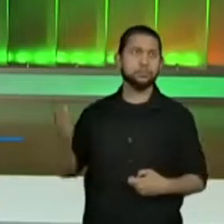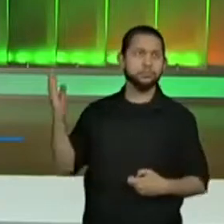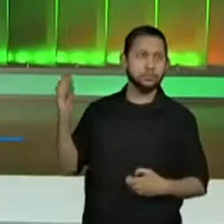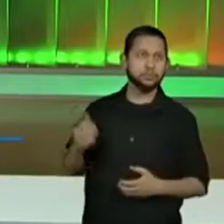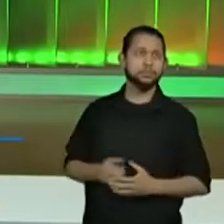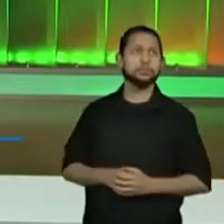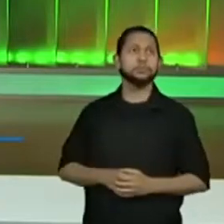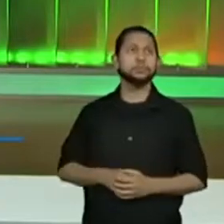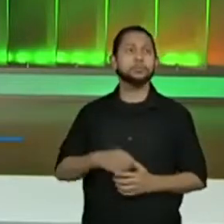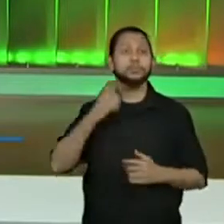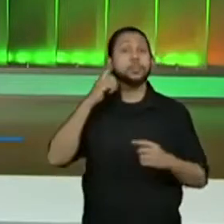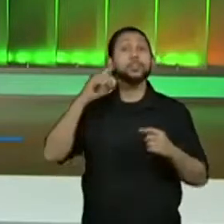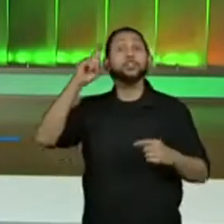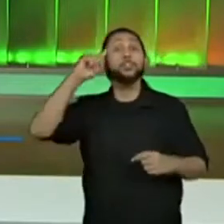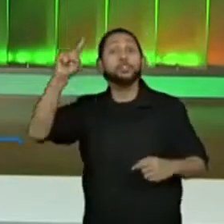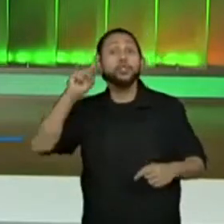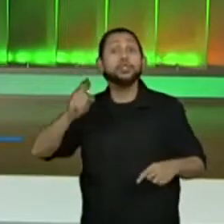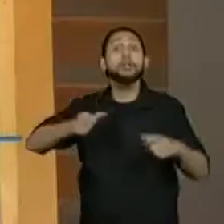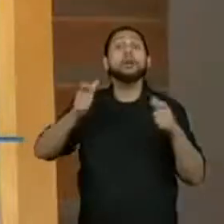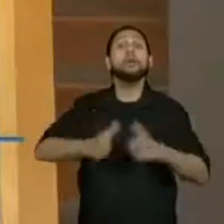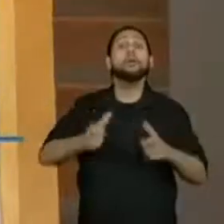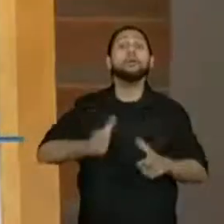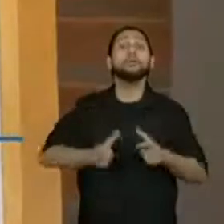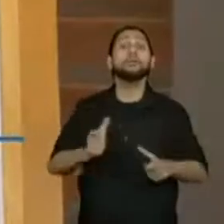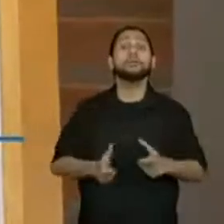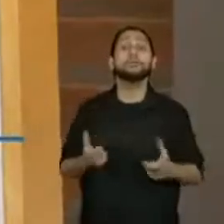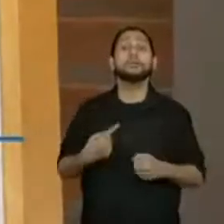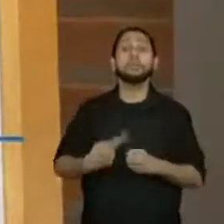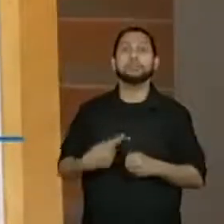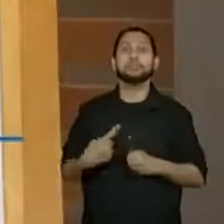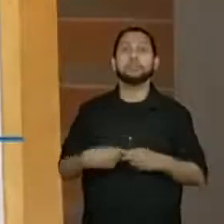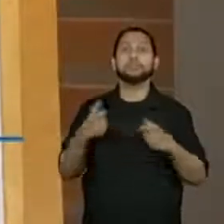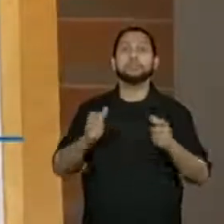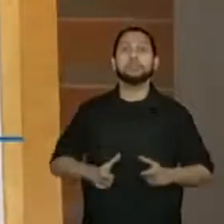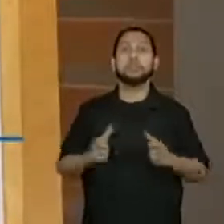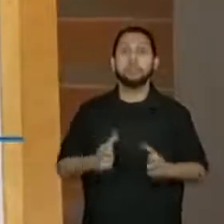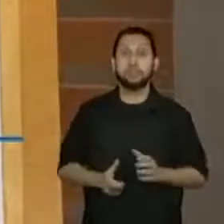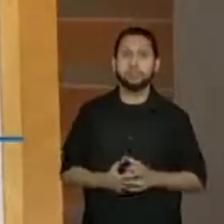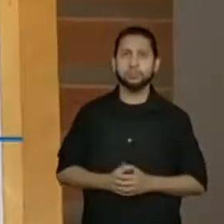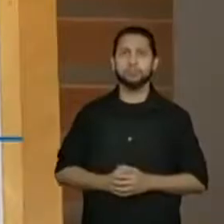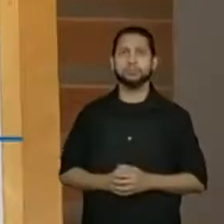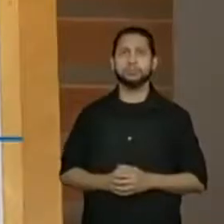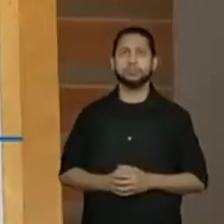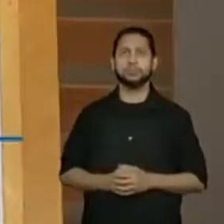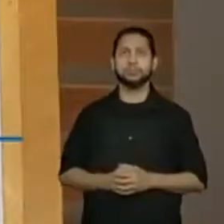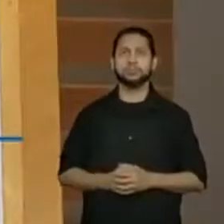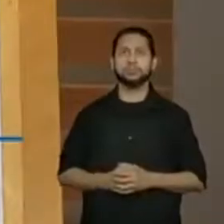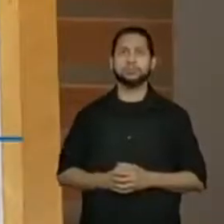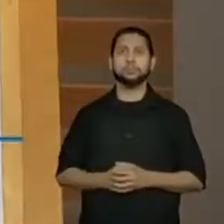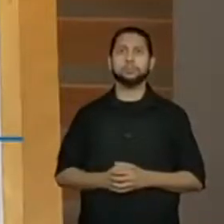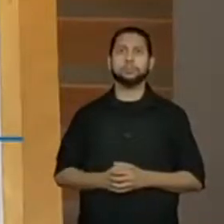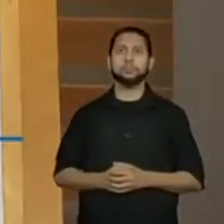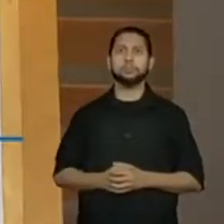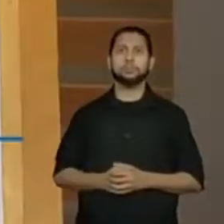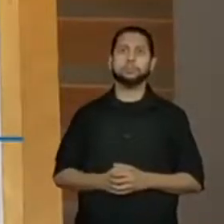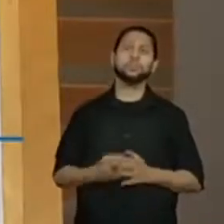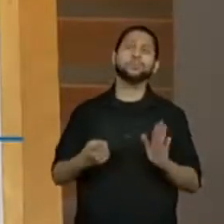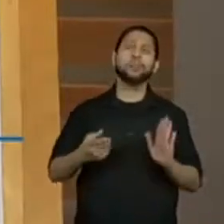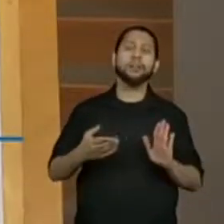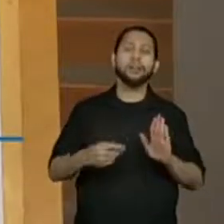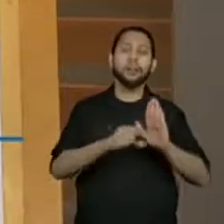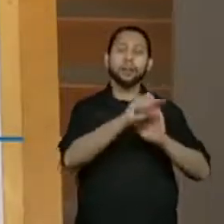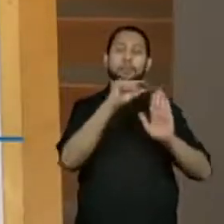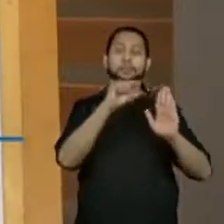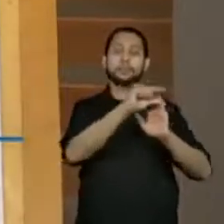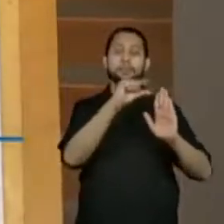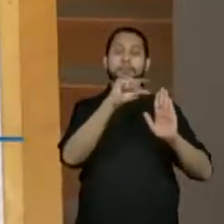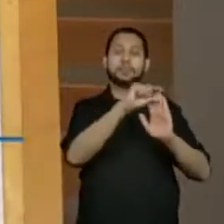Data, local. Nós podemos resumir essa abertura a um cabeçalho.